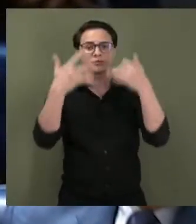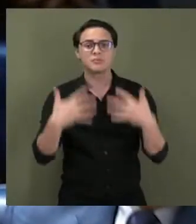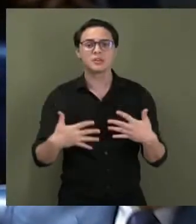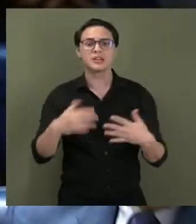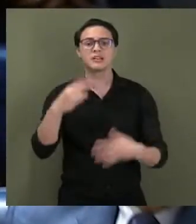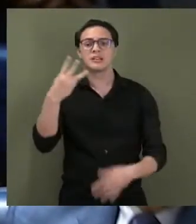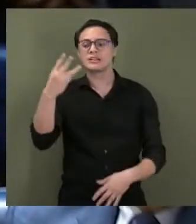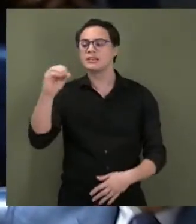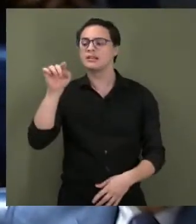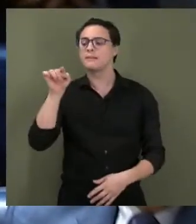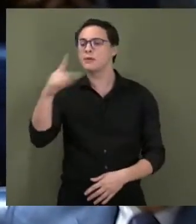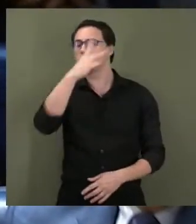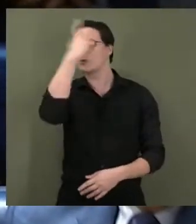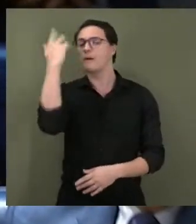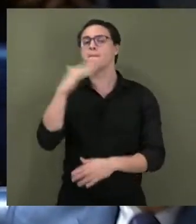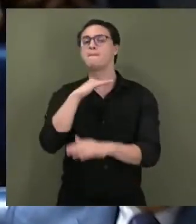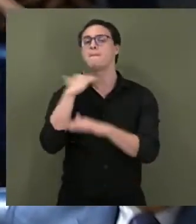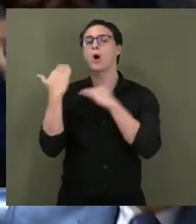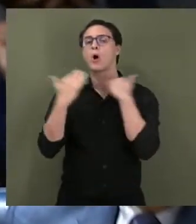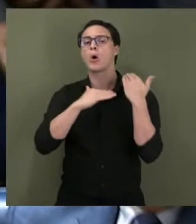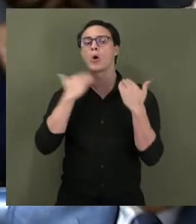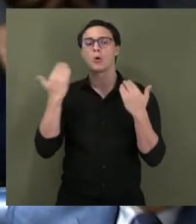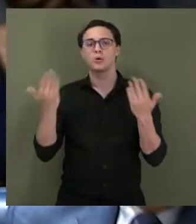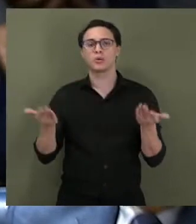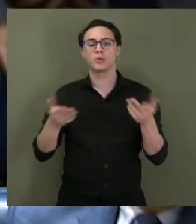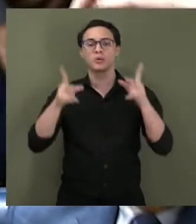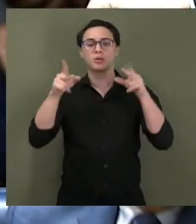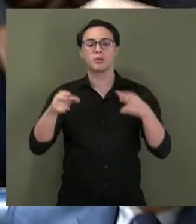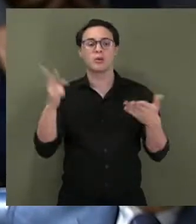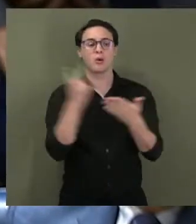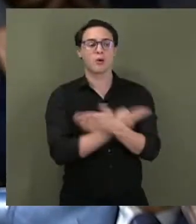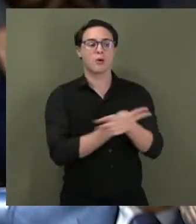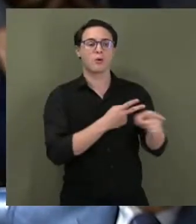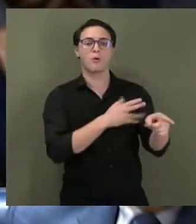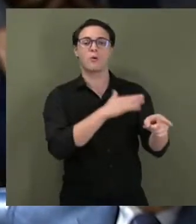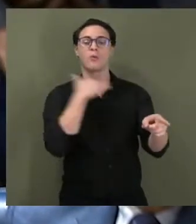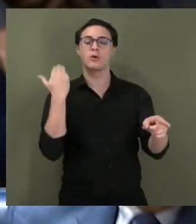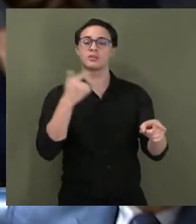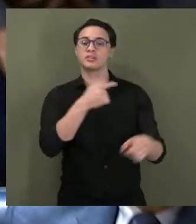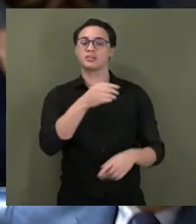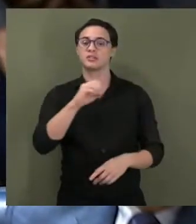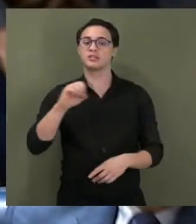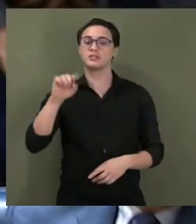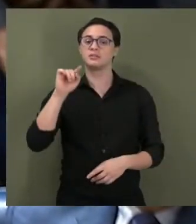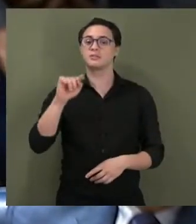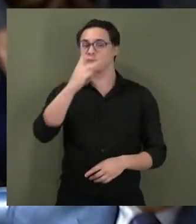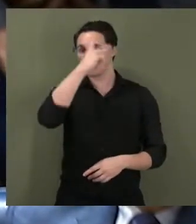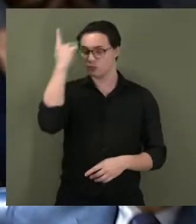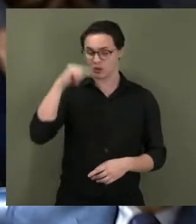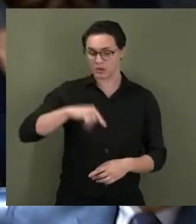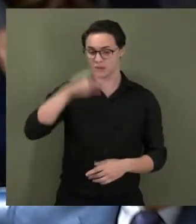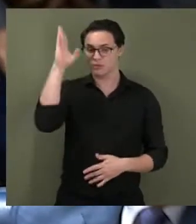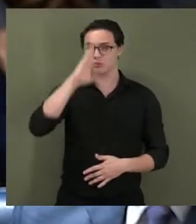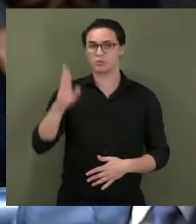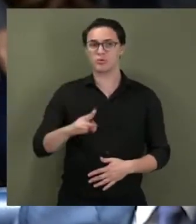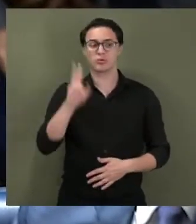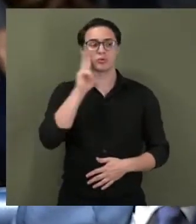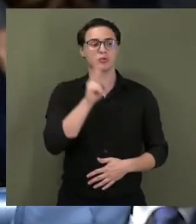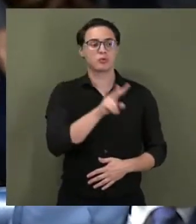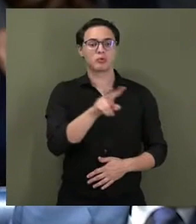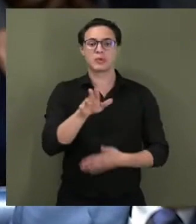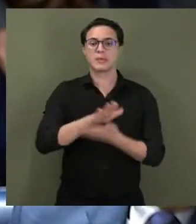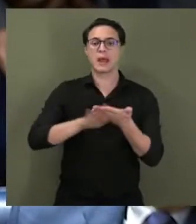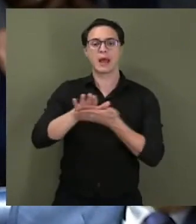mil vidas mortas, que nem morreu 700 mil pessoas no Brasil, e eu não vi nenhum esterismo na